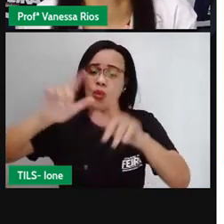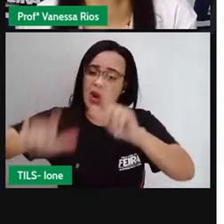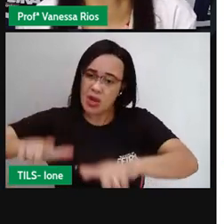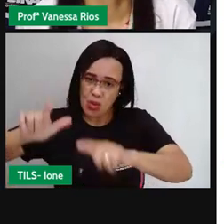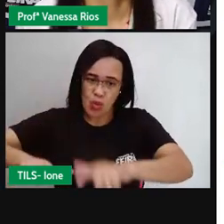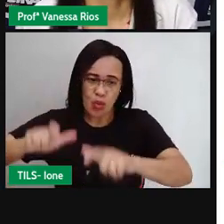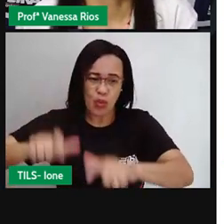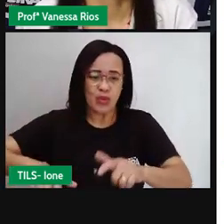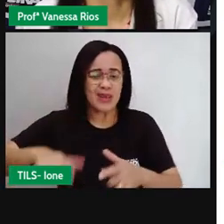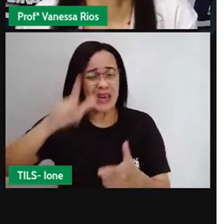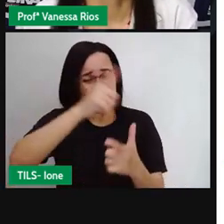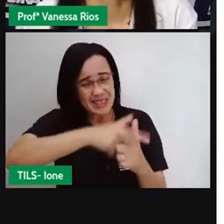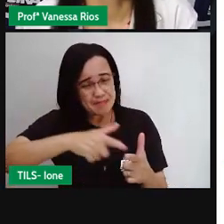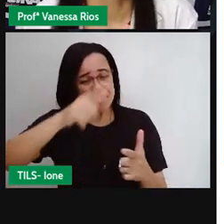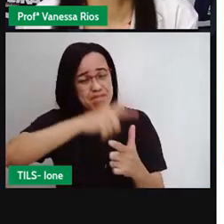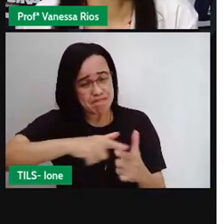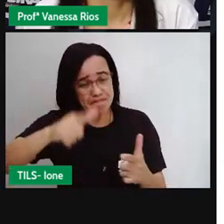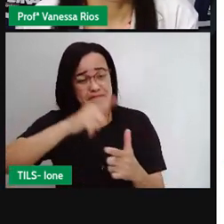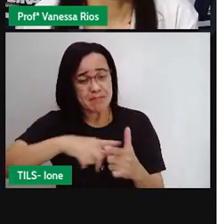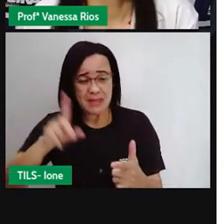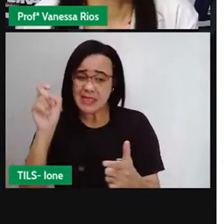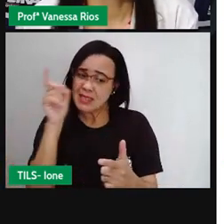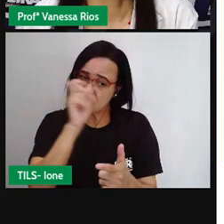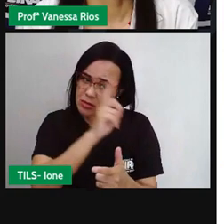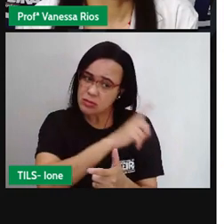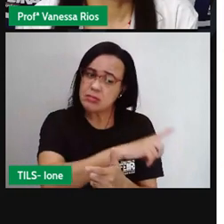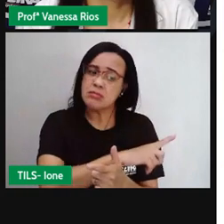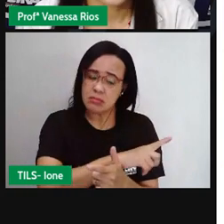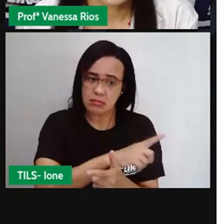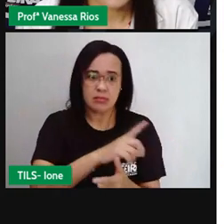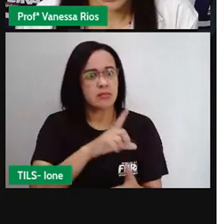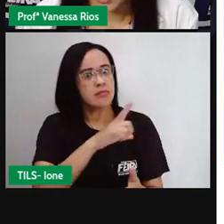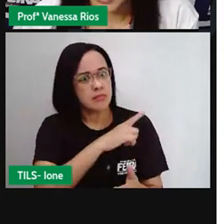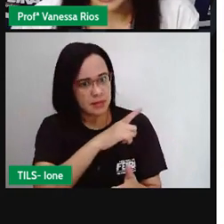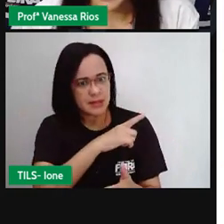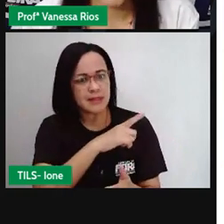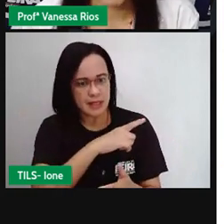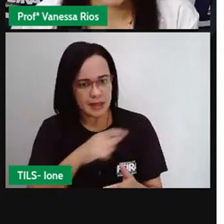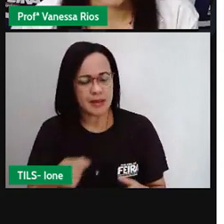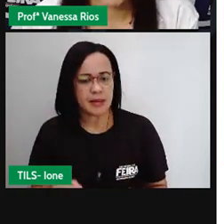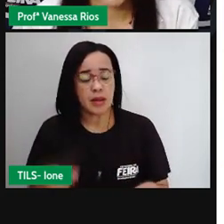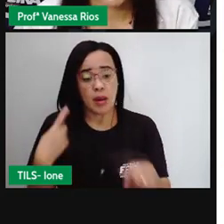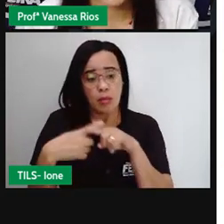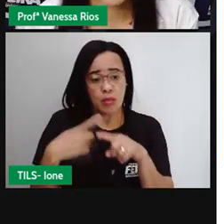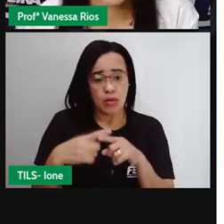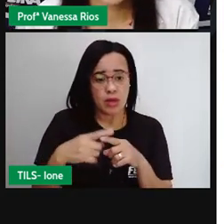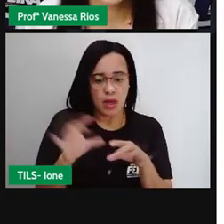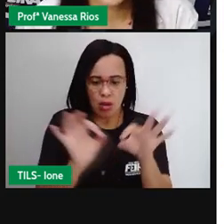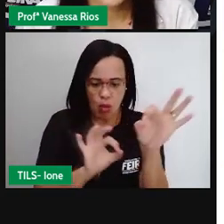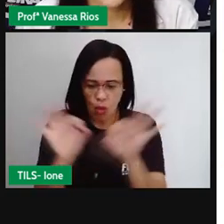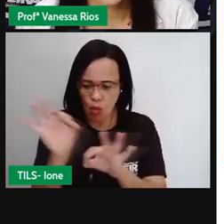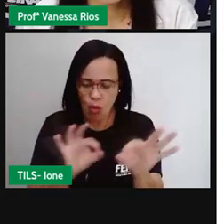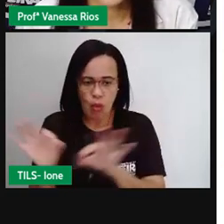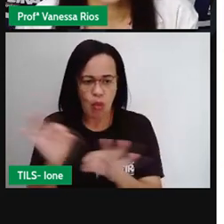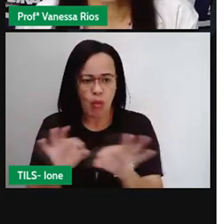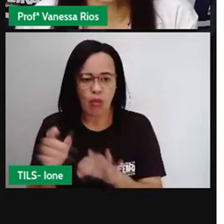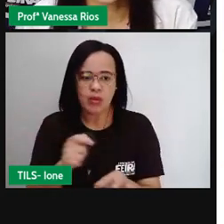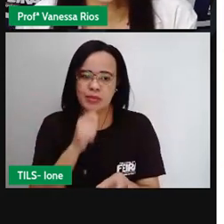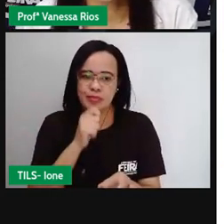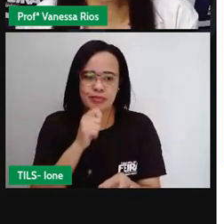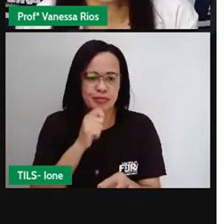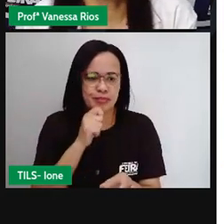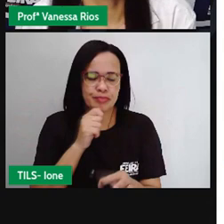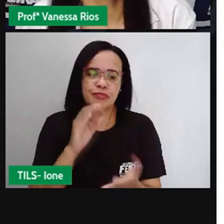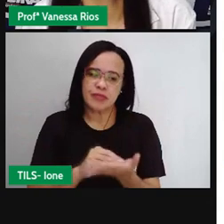dificuldades entre as questões de organização urbana. Em um mapa